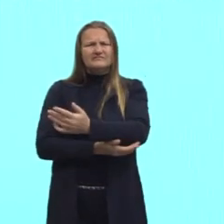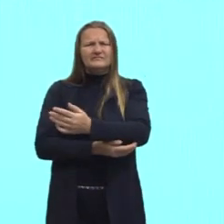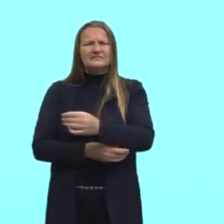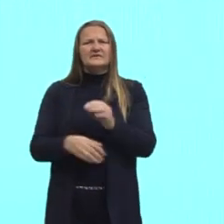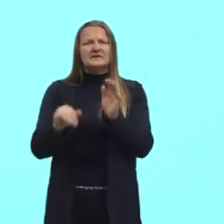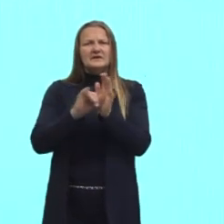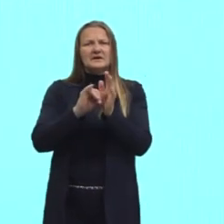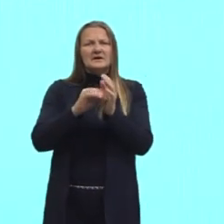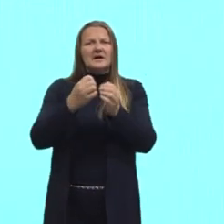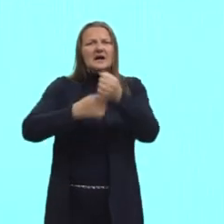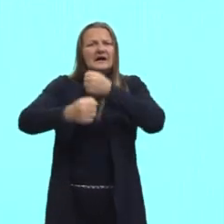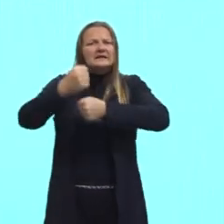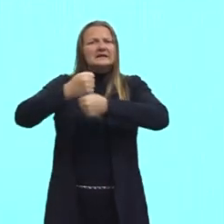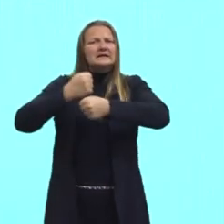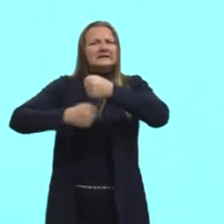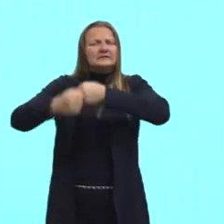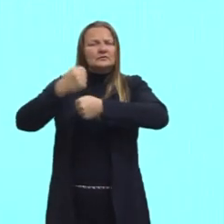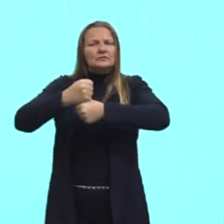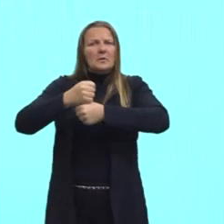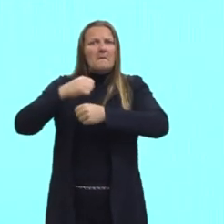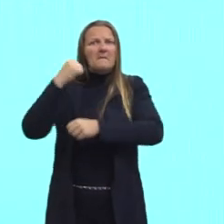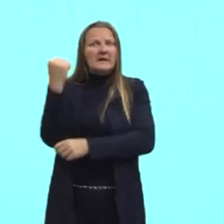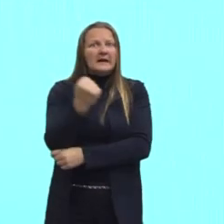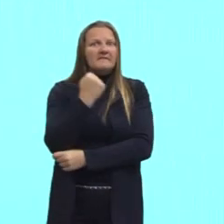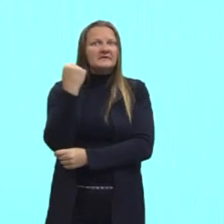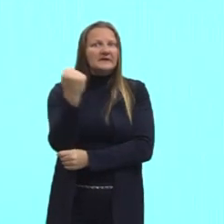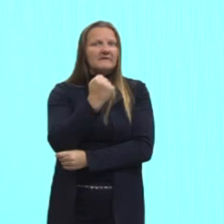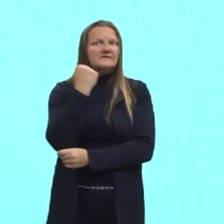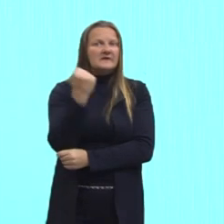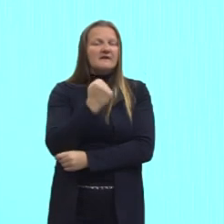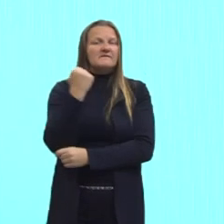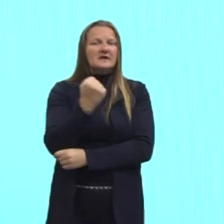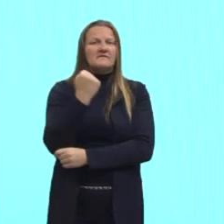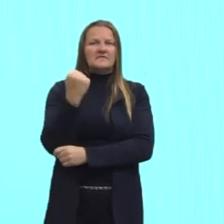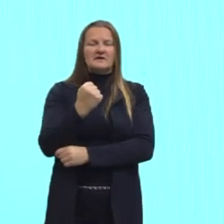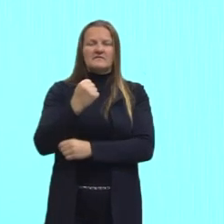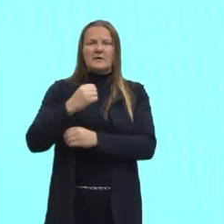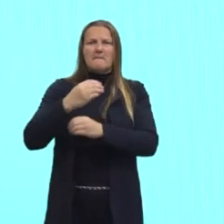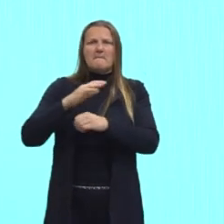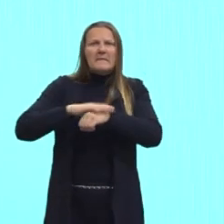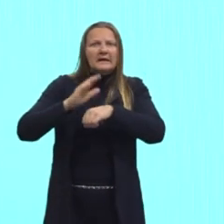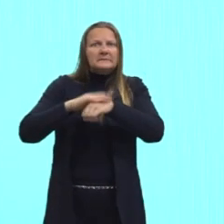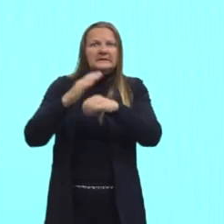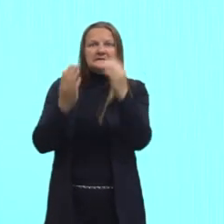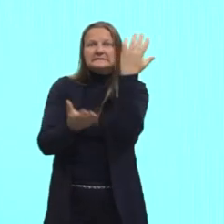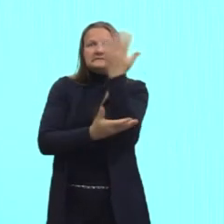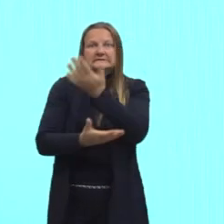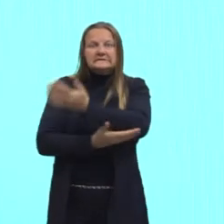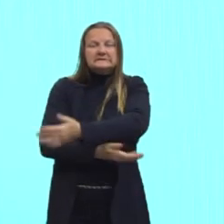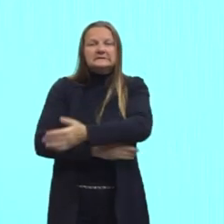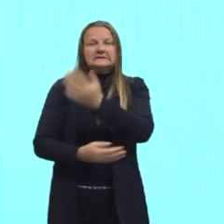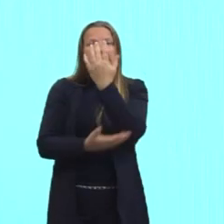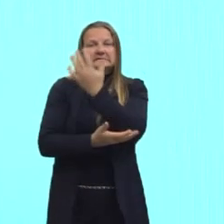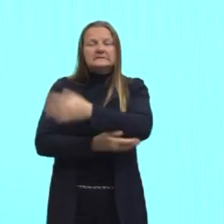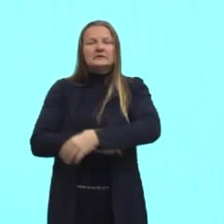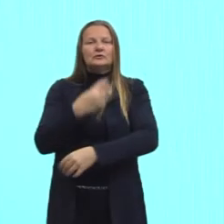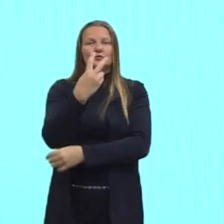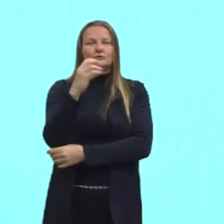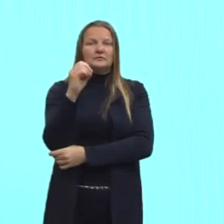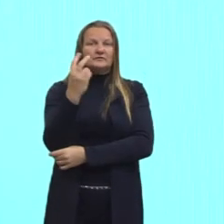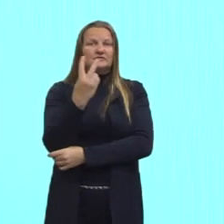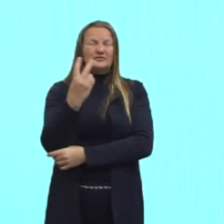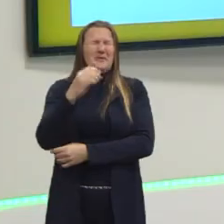no ano anterior. Então, de um ano para outro, 28% aumentou. E aí, imagina, agora já estamos em 2022.